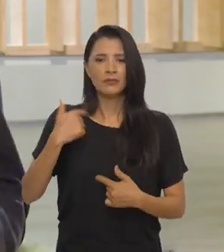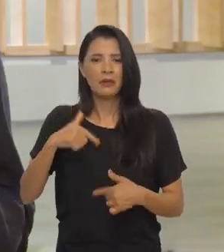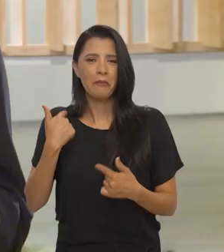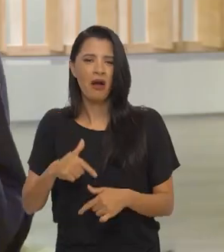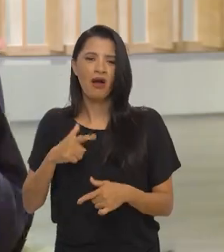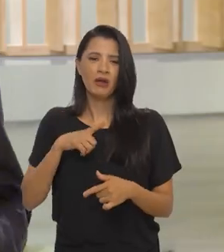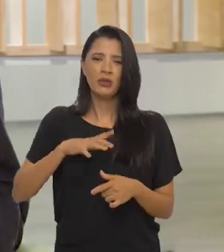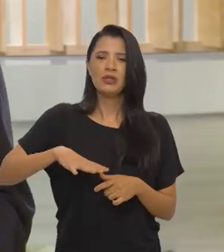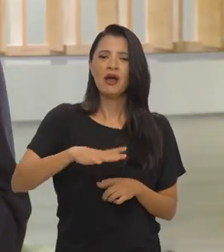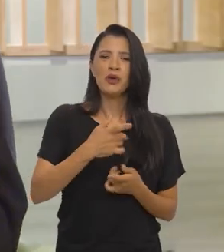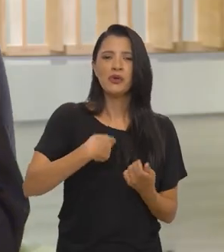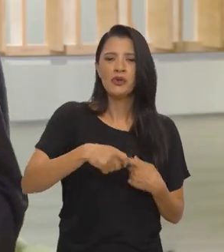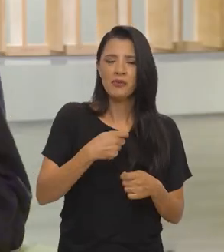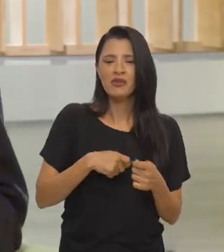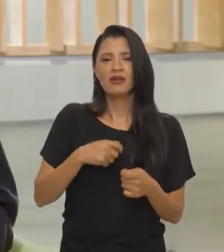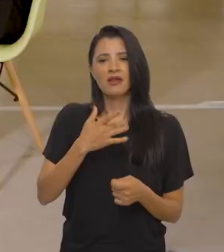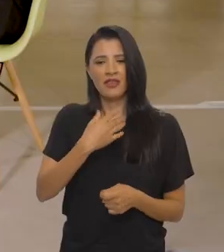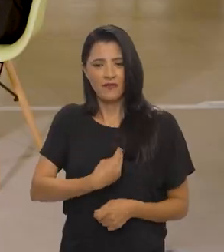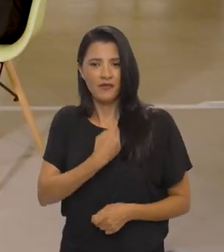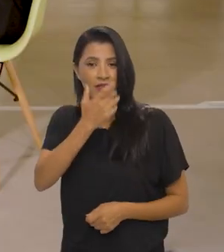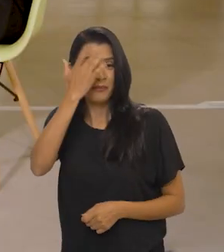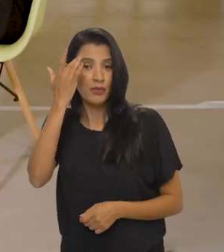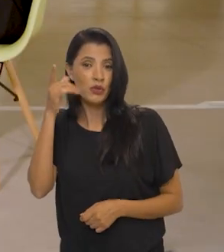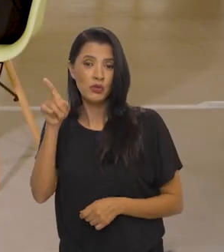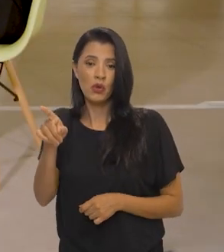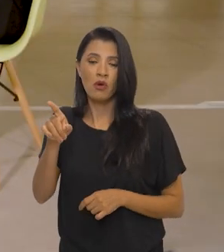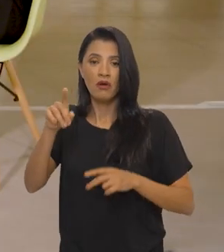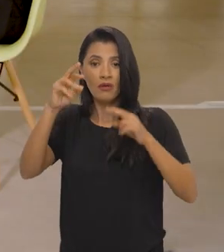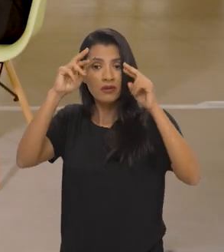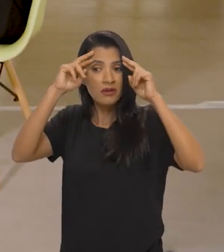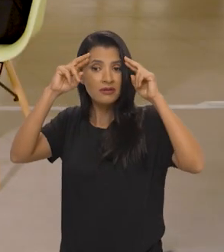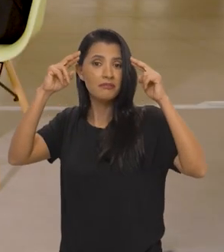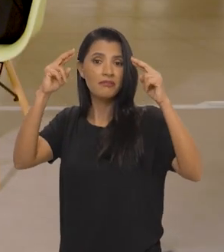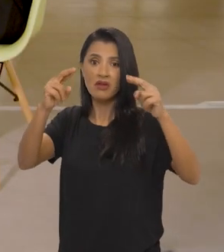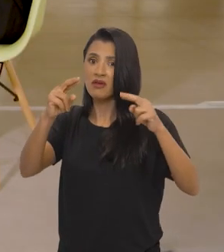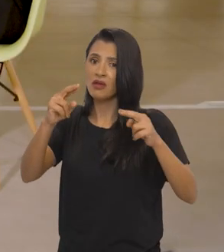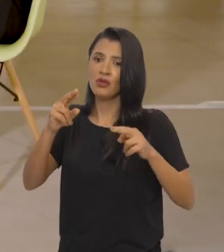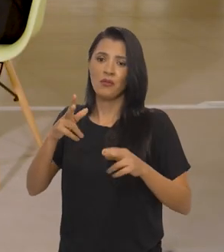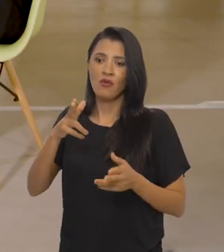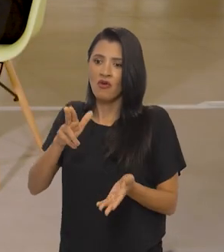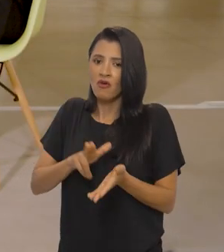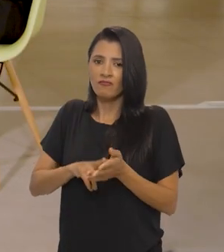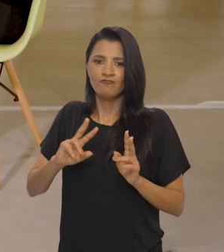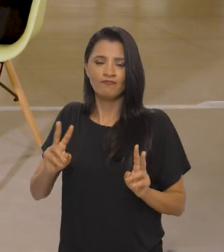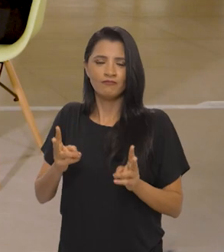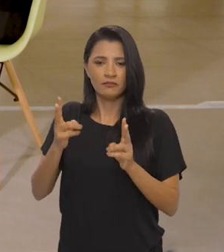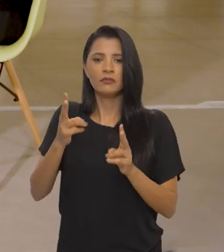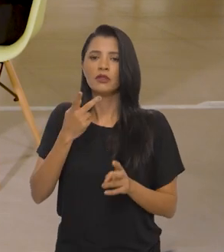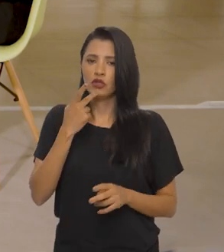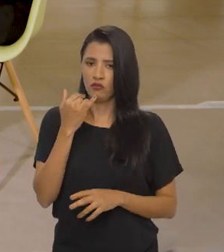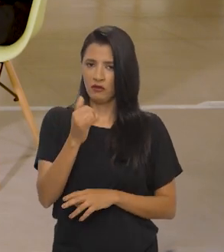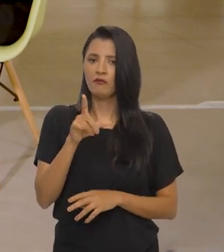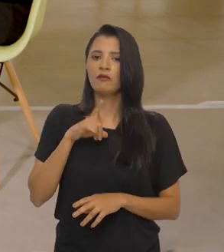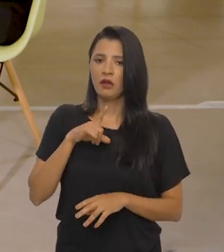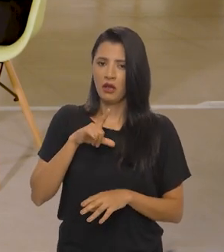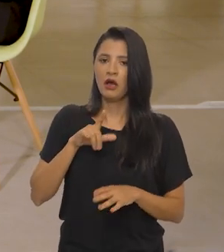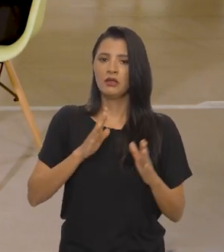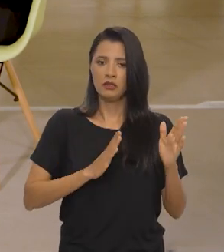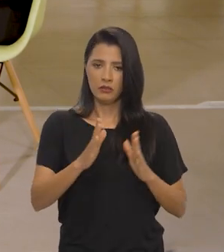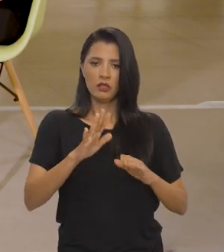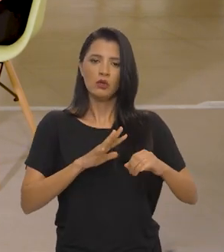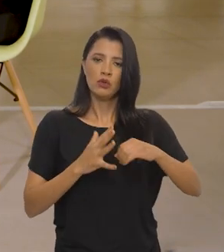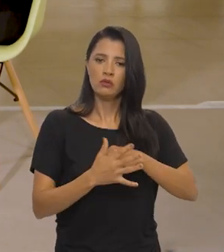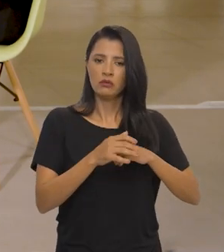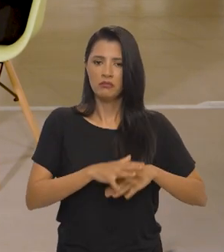no trabalho, na economia, na vida dos fazedores. Por vida das pessoas. Por respeito, por reconhecimento. tocar nesse ponto